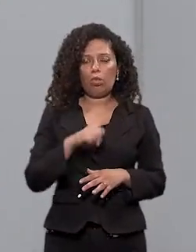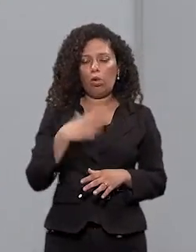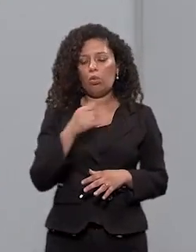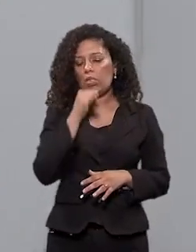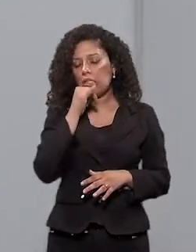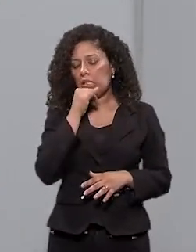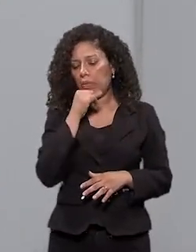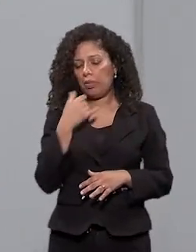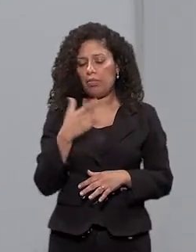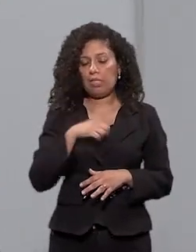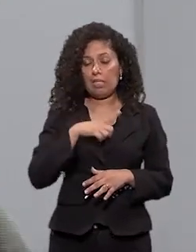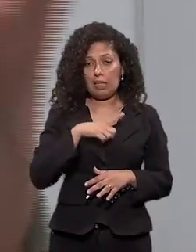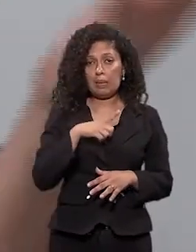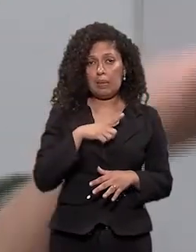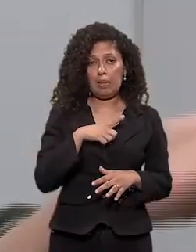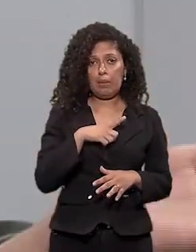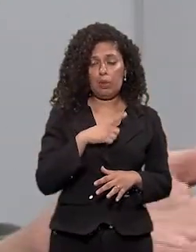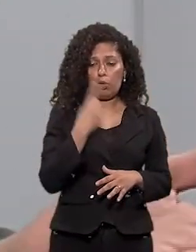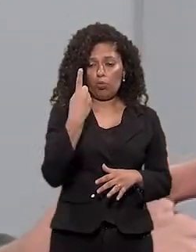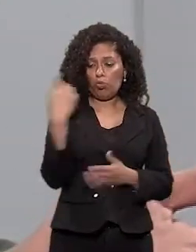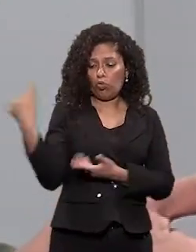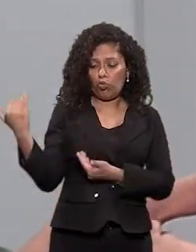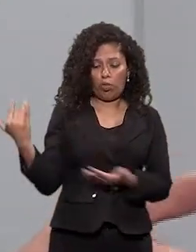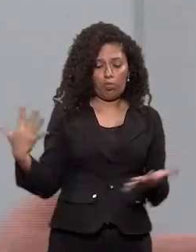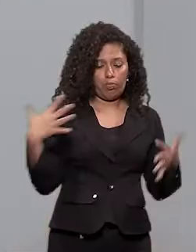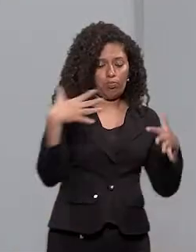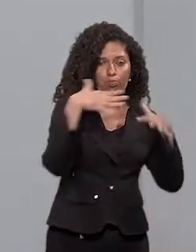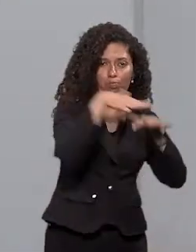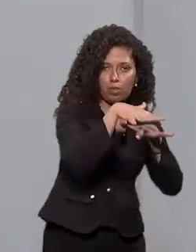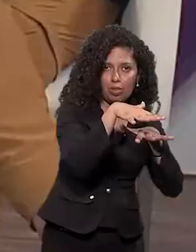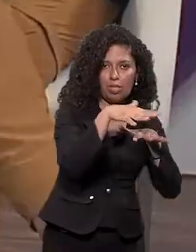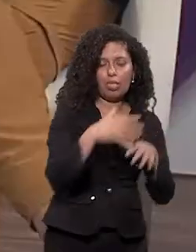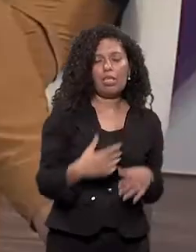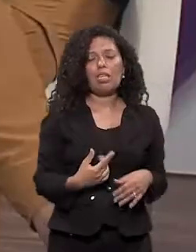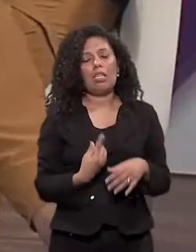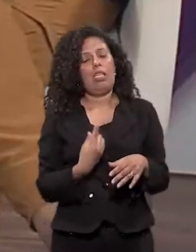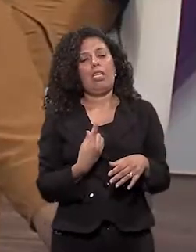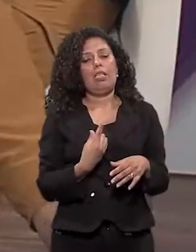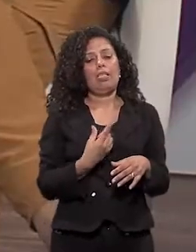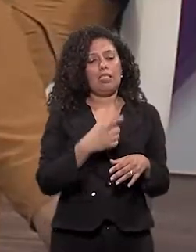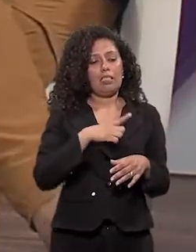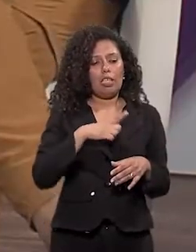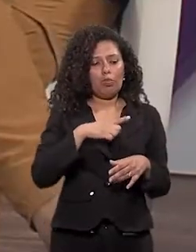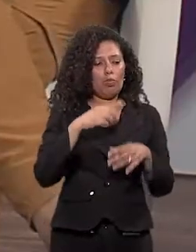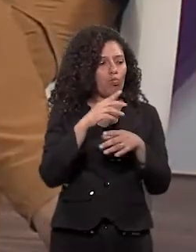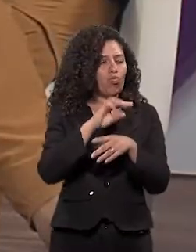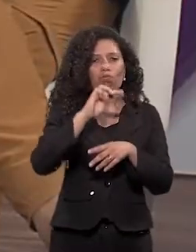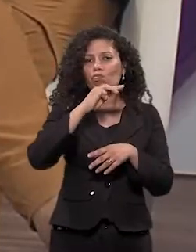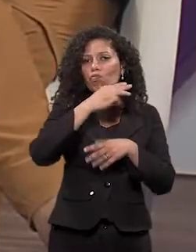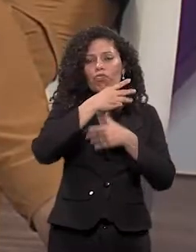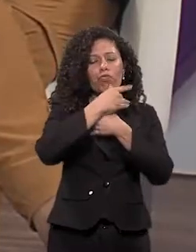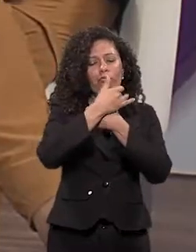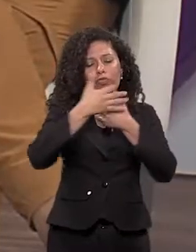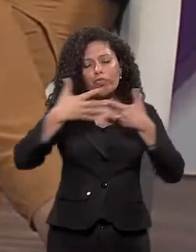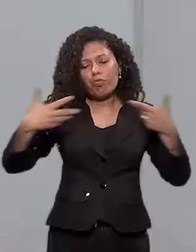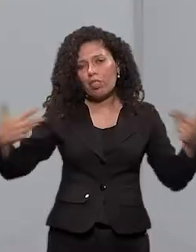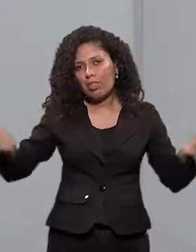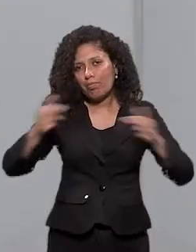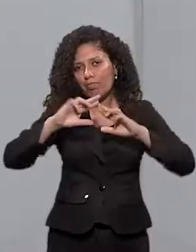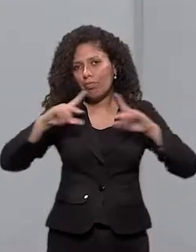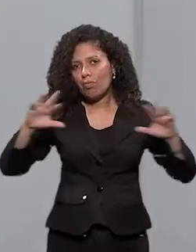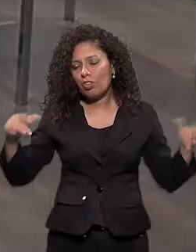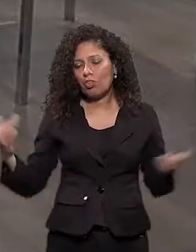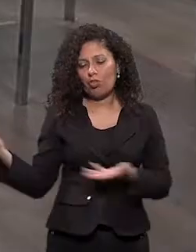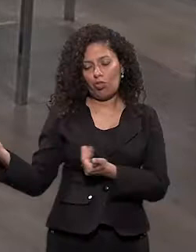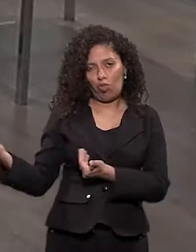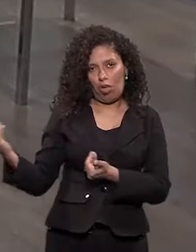inclusão, a gente tem uma turma inteira pra lidar, né? Então, a gente prepara uma aula, né? Então, o grande desafio é justamente isso. E aí você tá